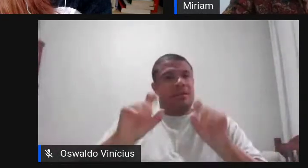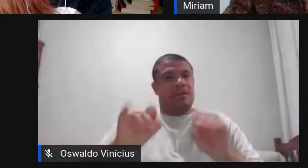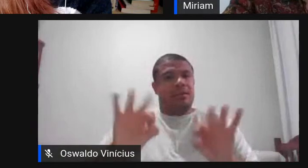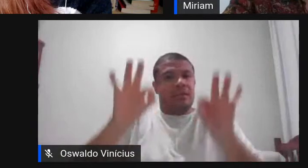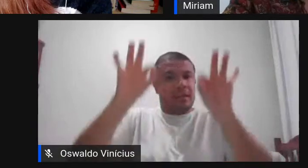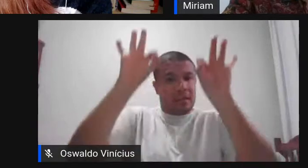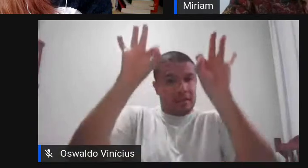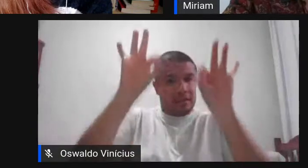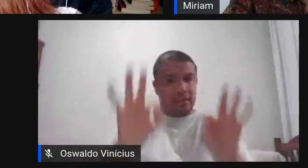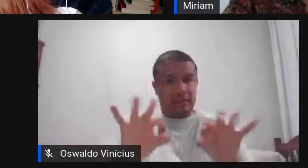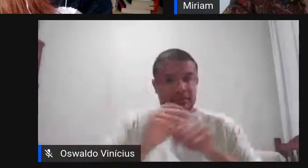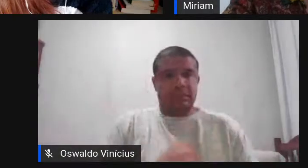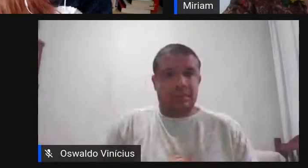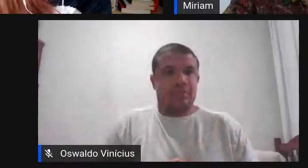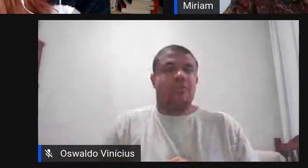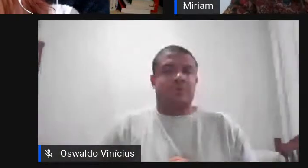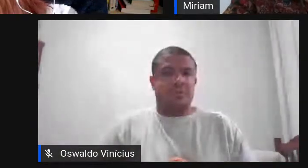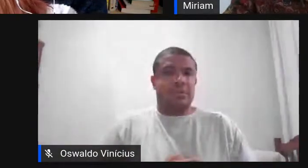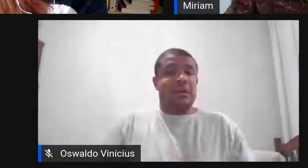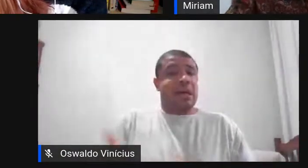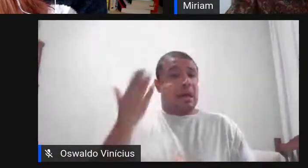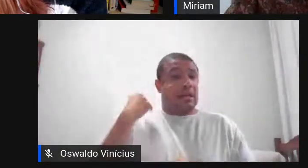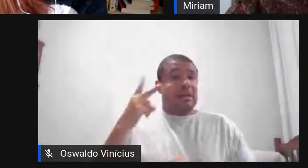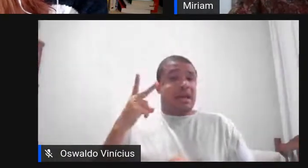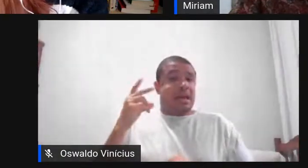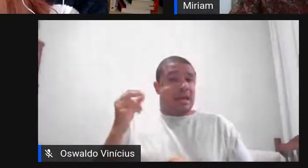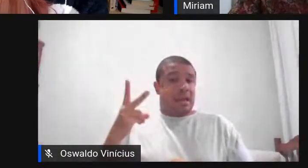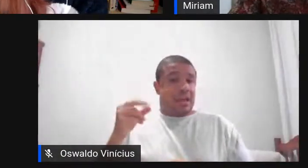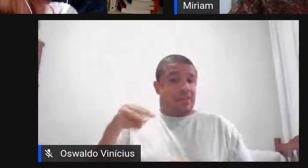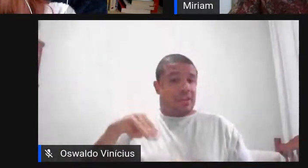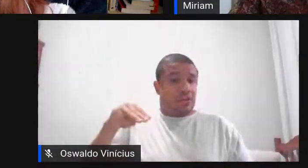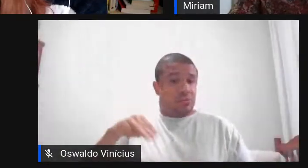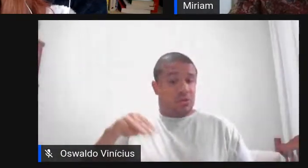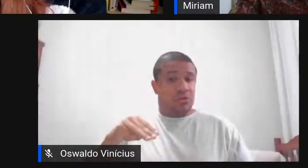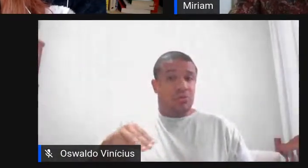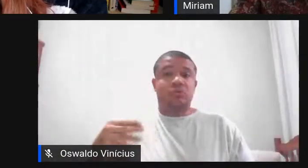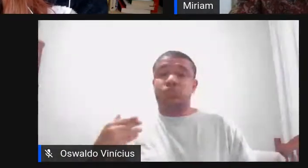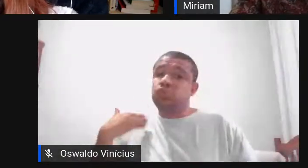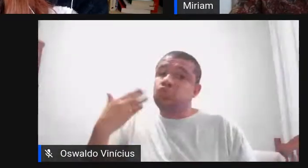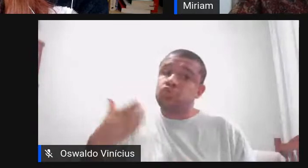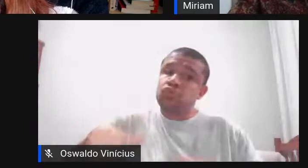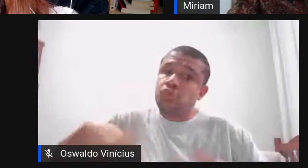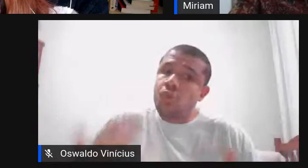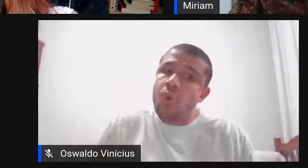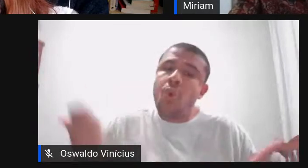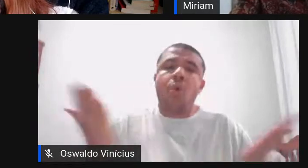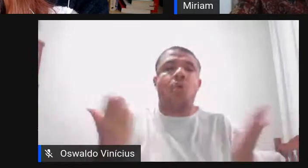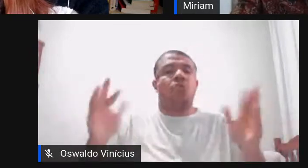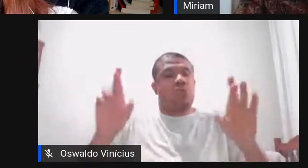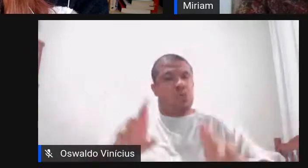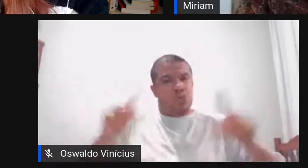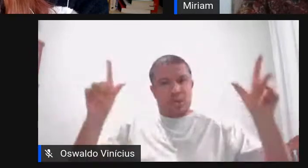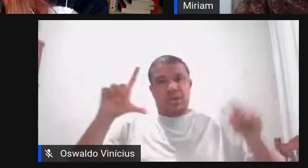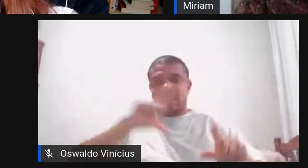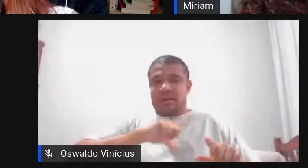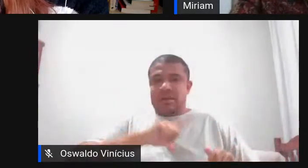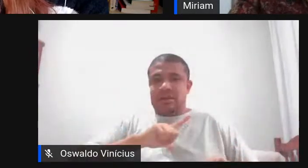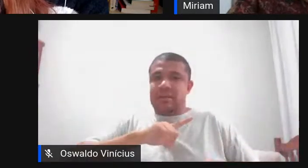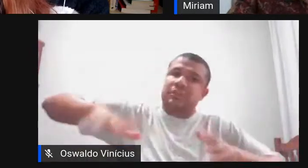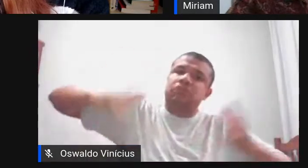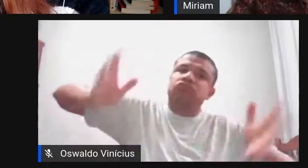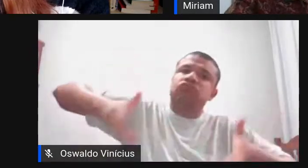pouquinho mais mas não é 20 minutos no máximo então eu acho bom eu acho que tem essa contribuição de tirar